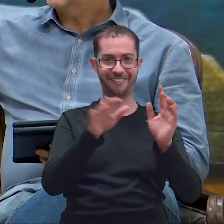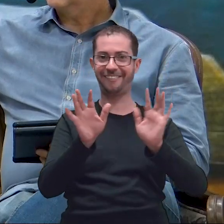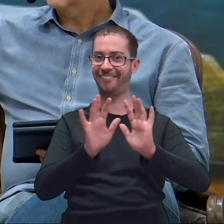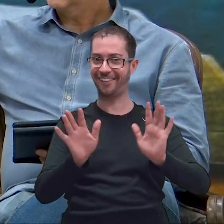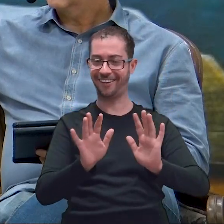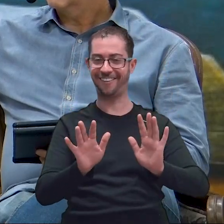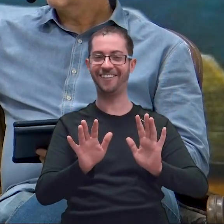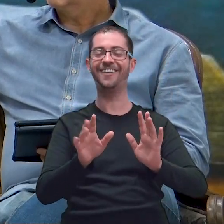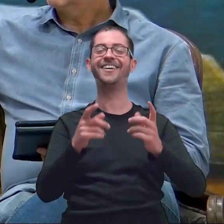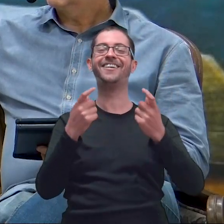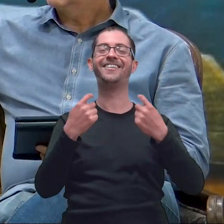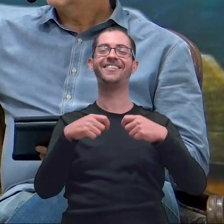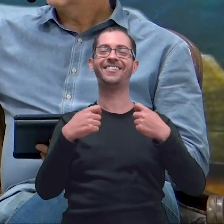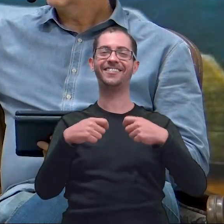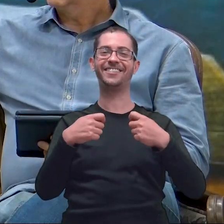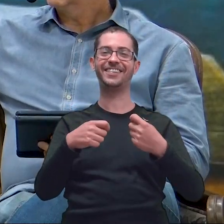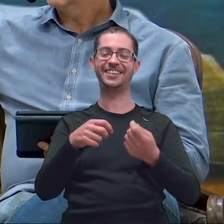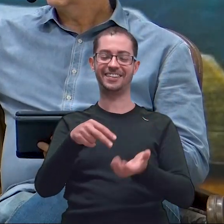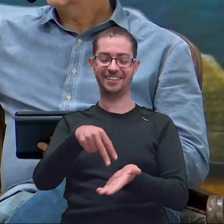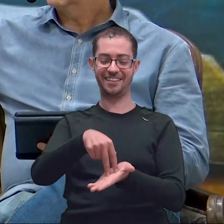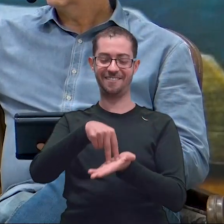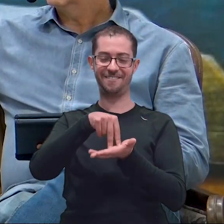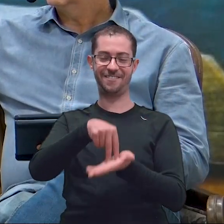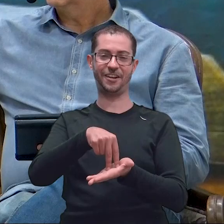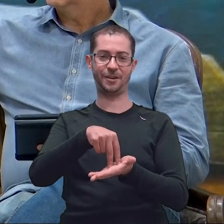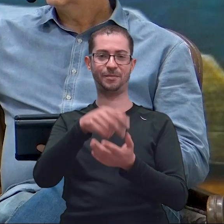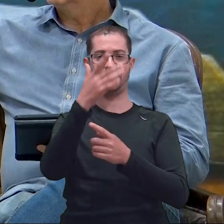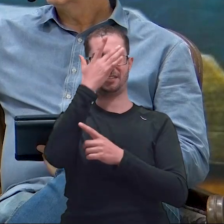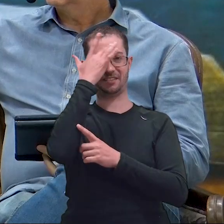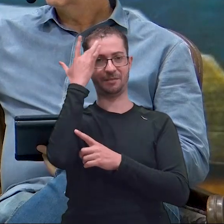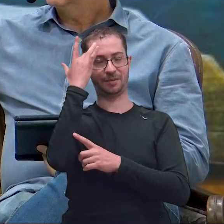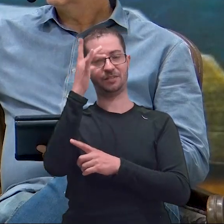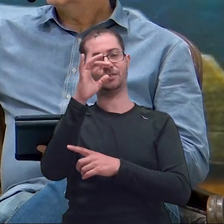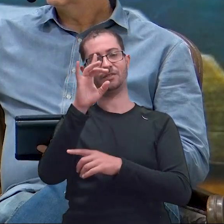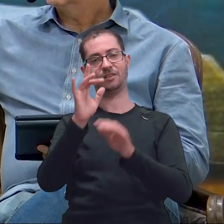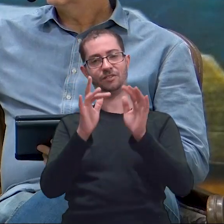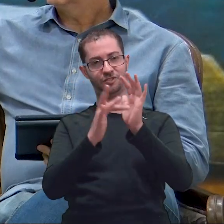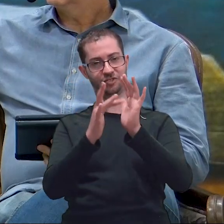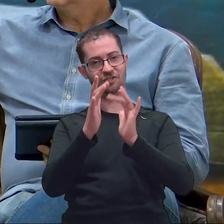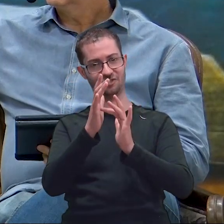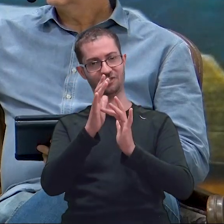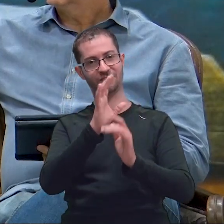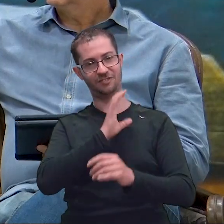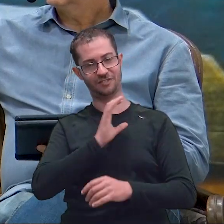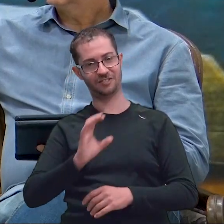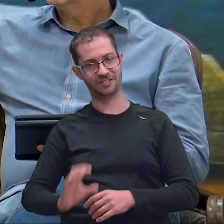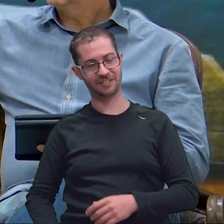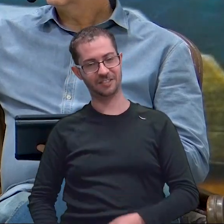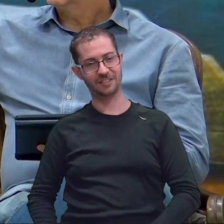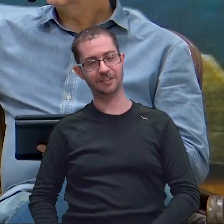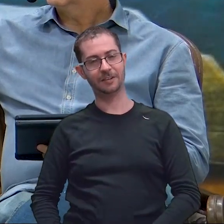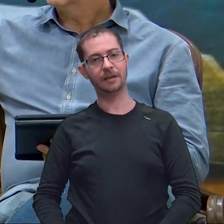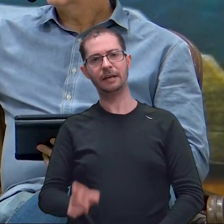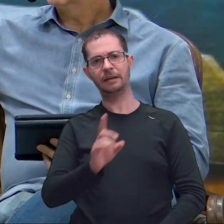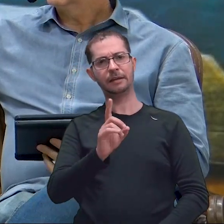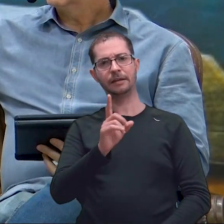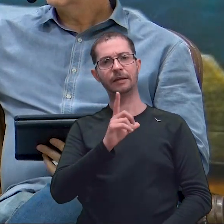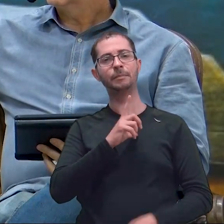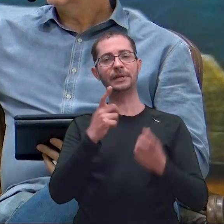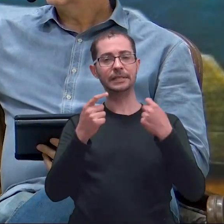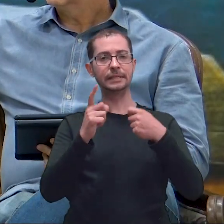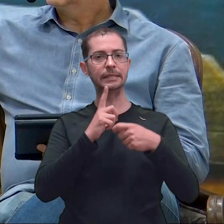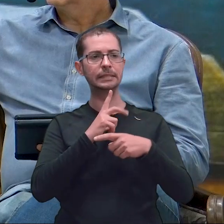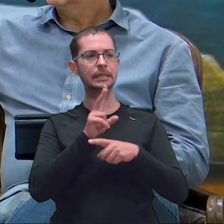sobriedade aqui é sóbrio na pessoa de Cristo. Então, para nós sermos sóbrios, não andarmos segundo o curso do mundo, e